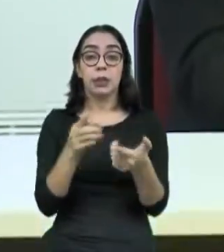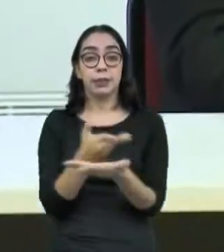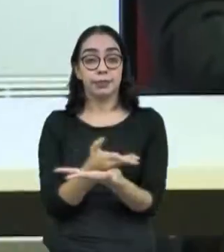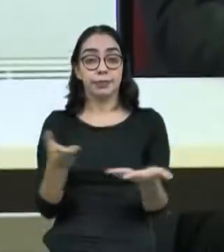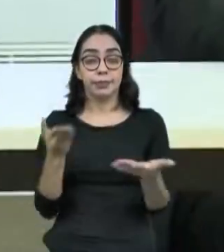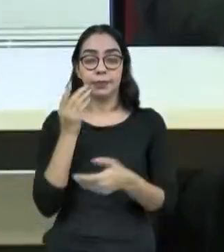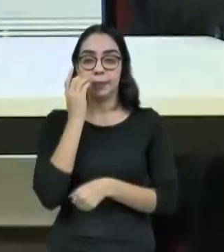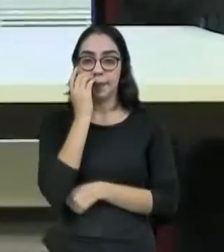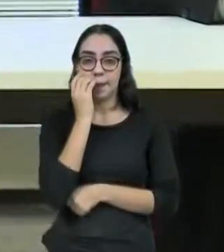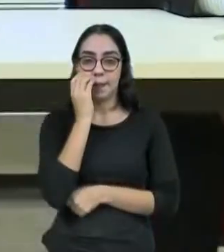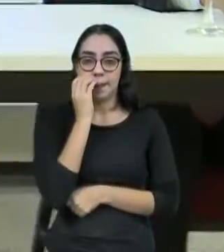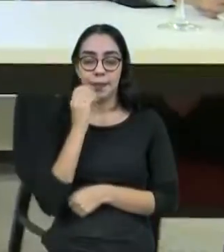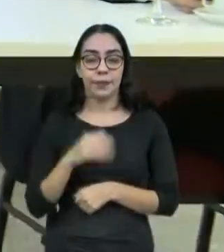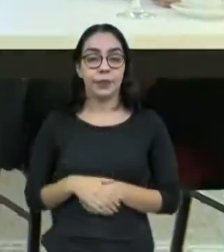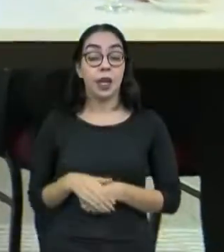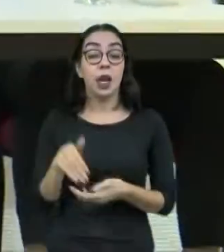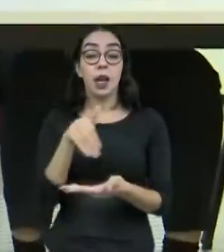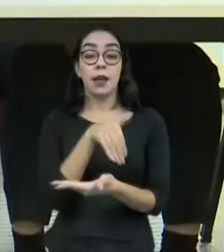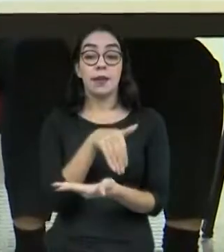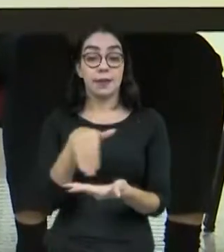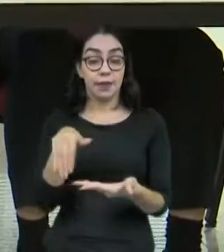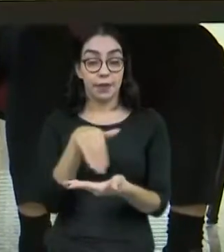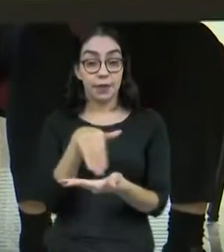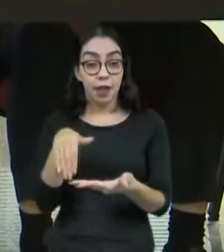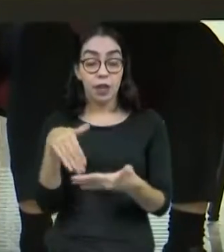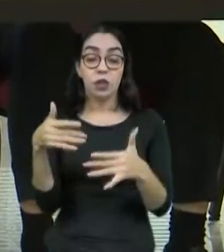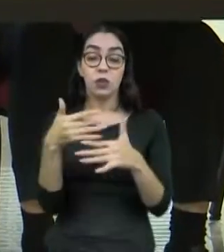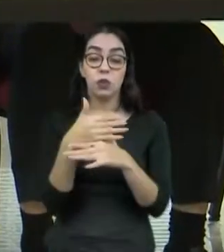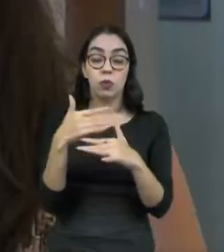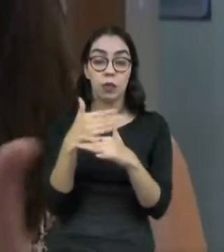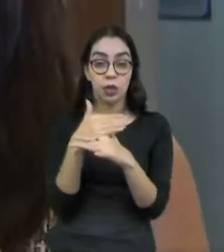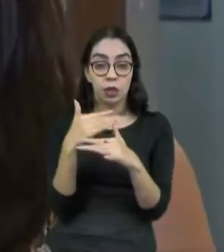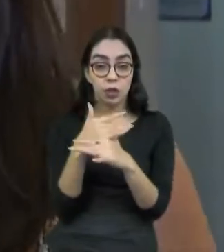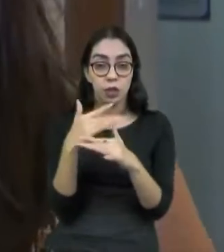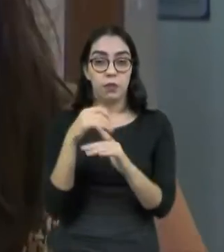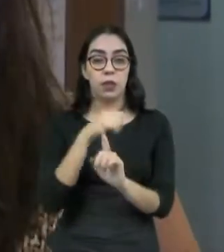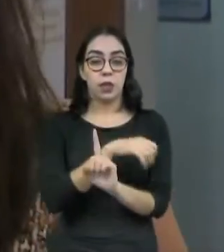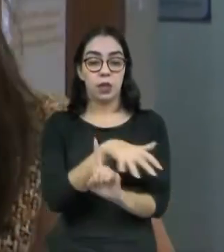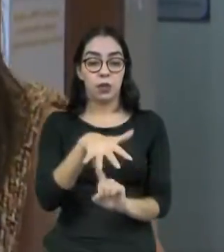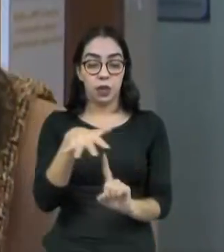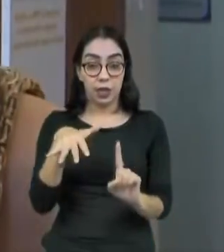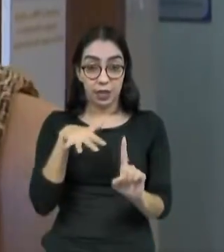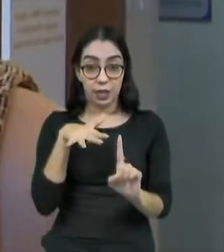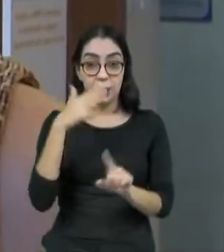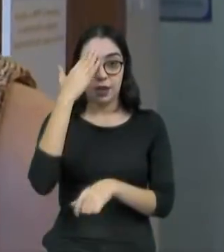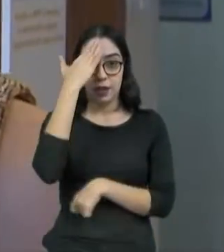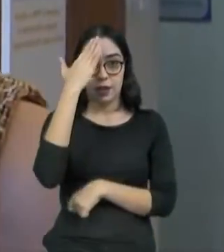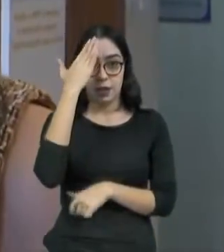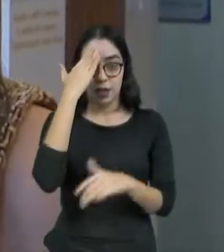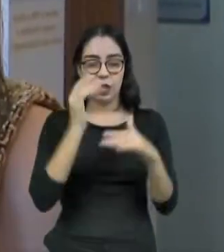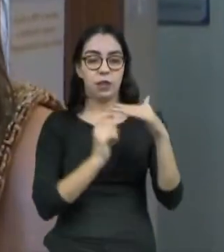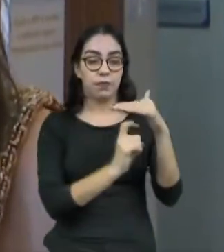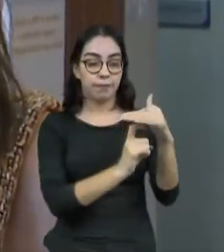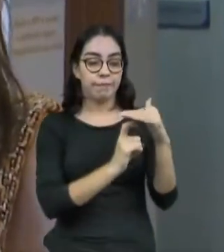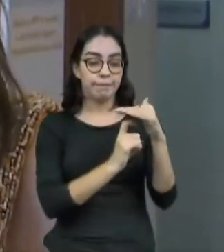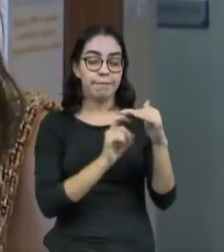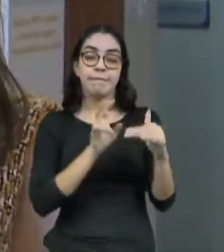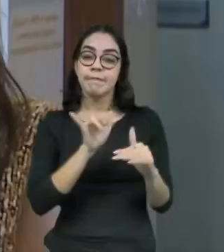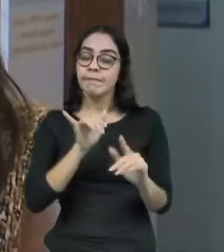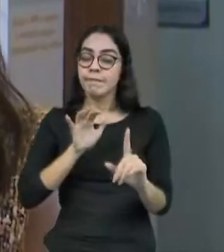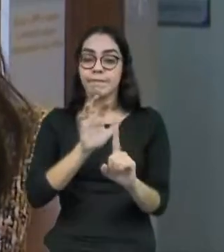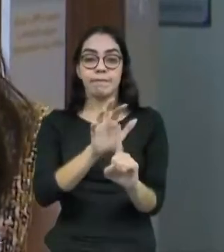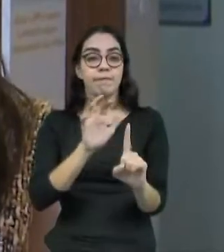Secretaria Municipal de Urbanismo e Meio Ambiente entende que as barracas de praia representam um elo que influencia em vários